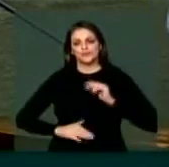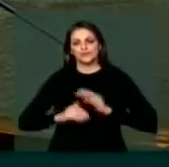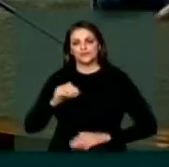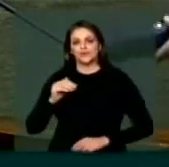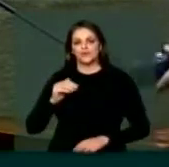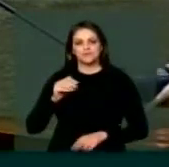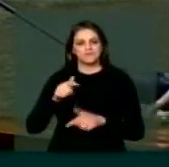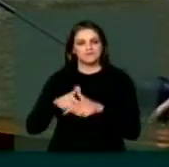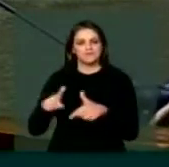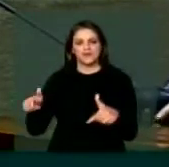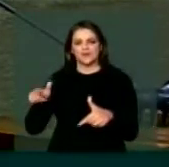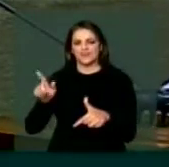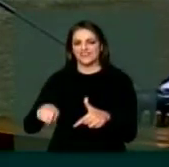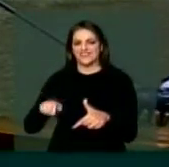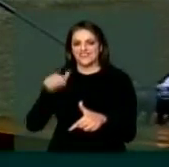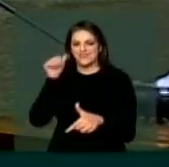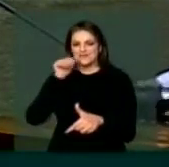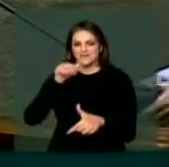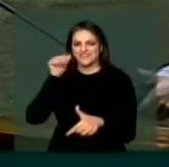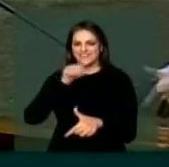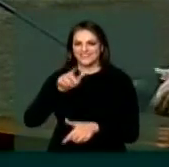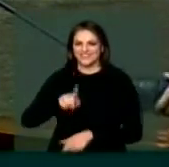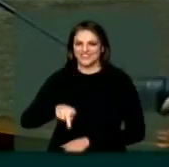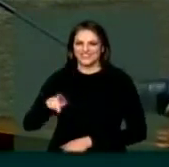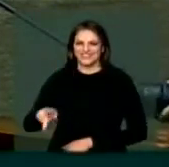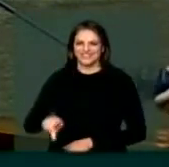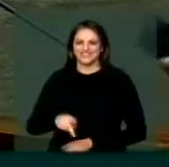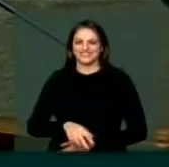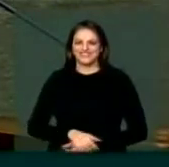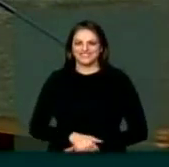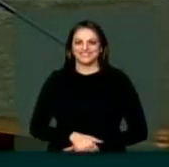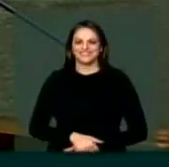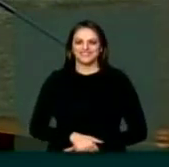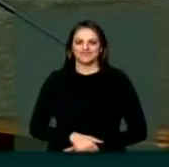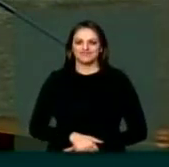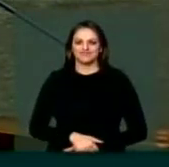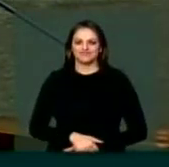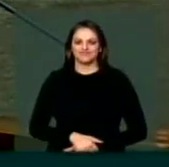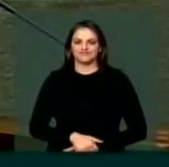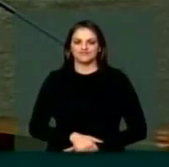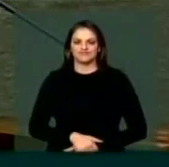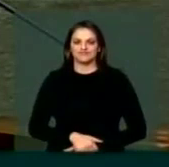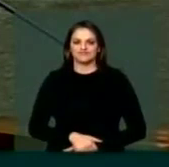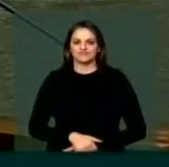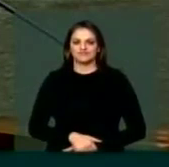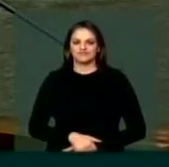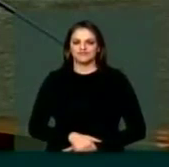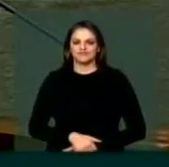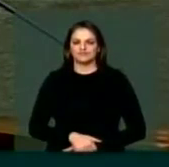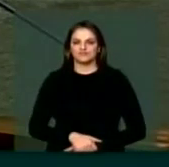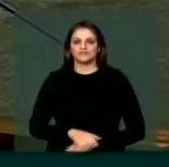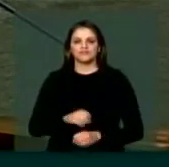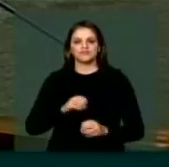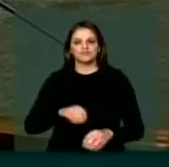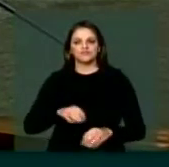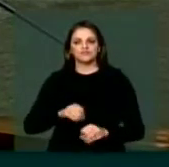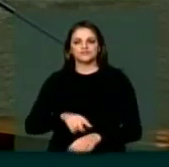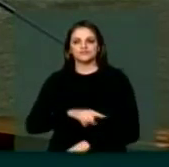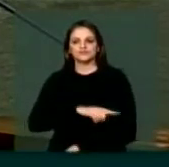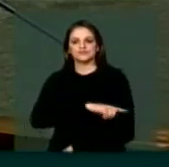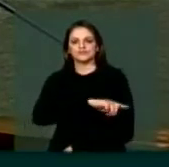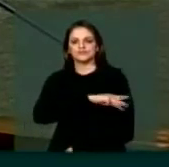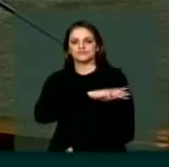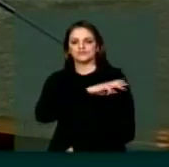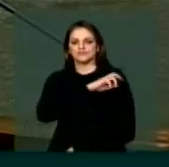o gênero predominante é o feminino. Do ensino fundamental e médio, do